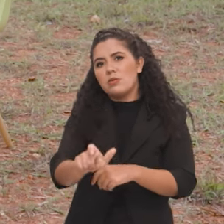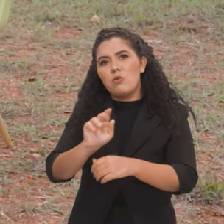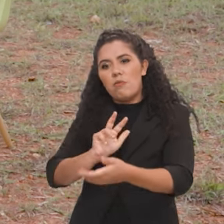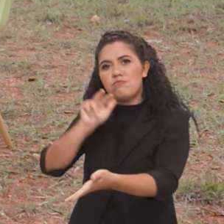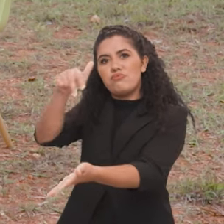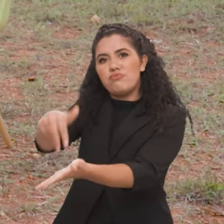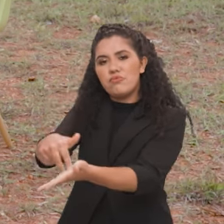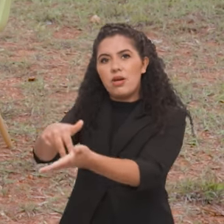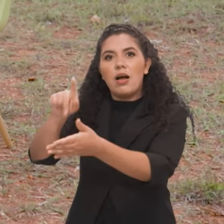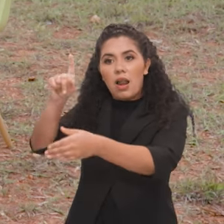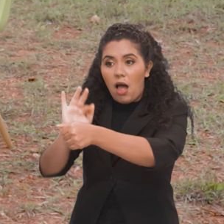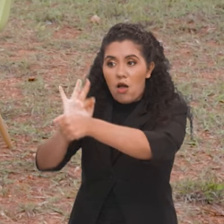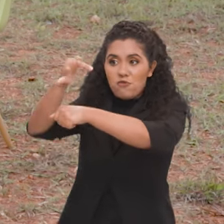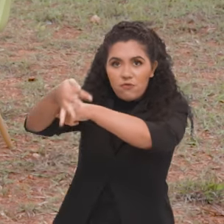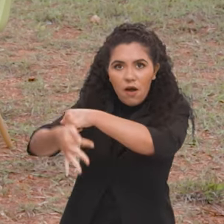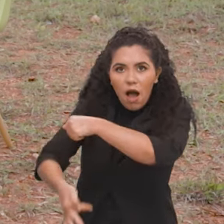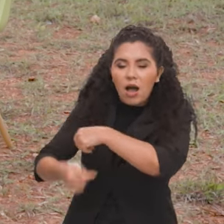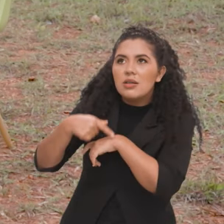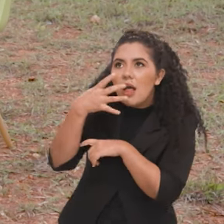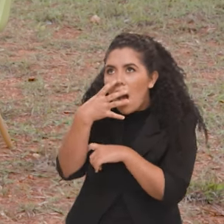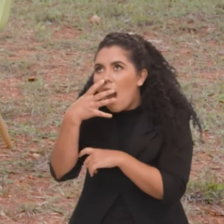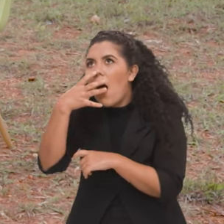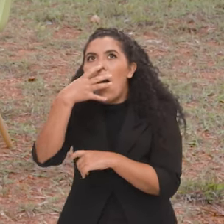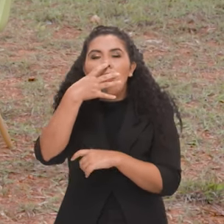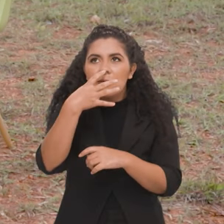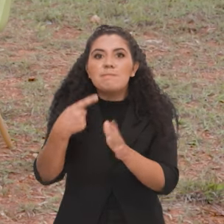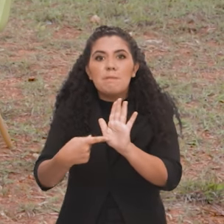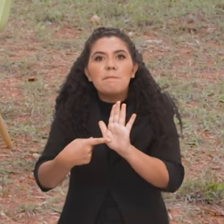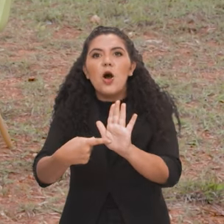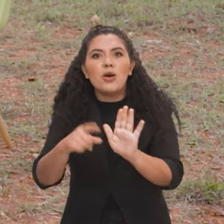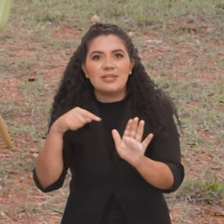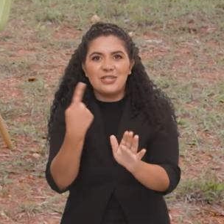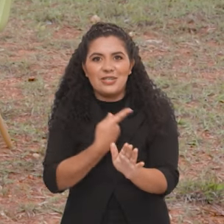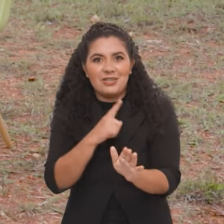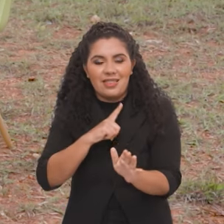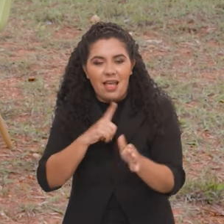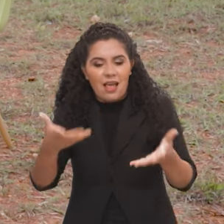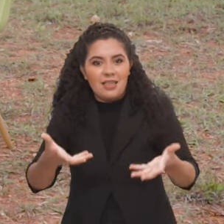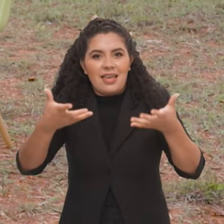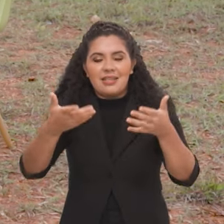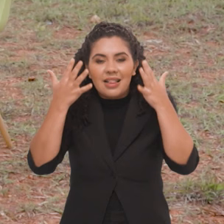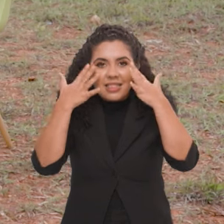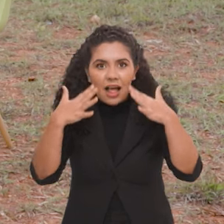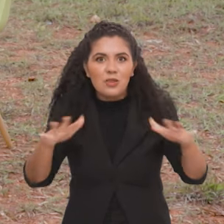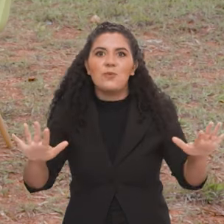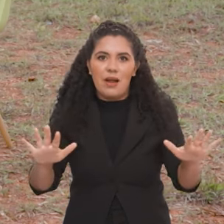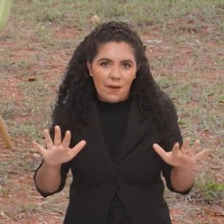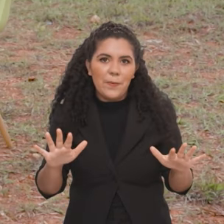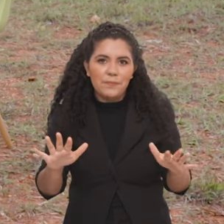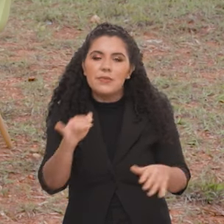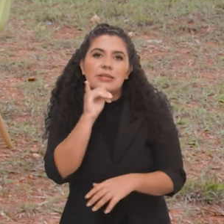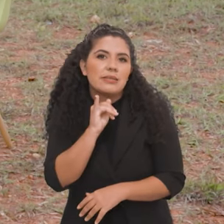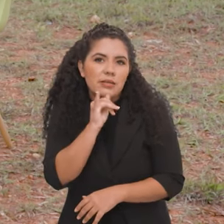encontra lá com as cataratas, isso evidencia como que a gente tem uma riqueza natural muito grande. É,